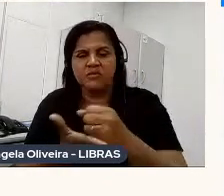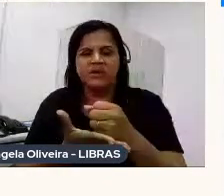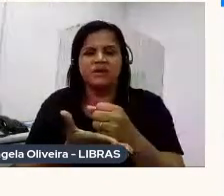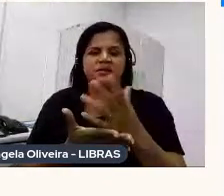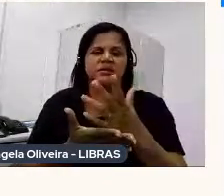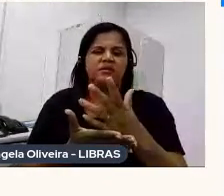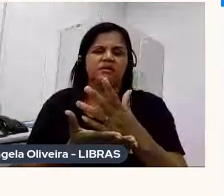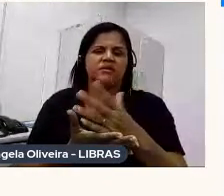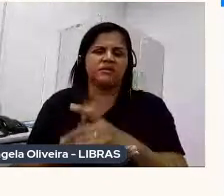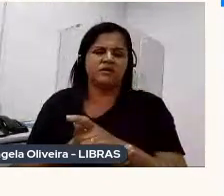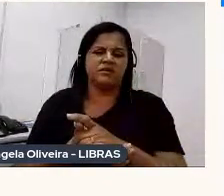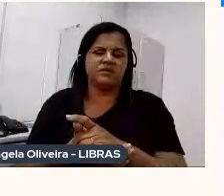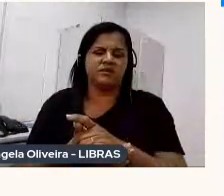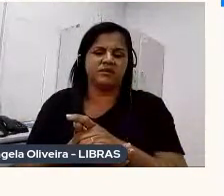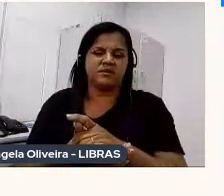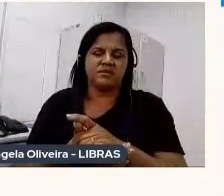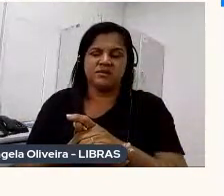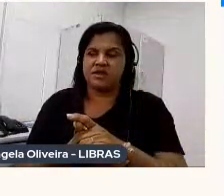animação